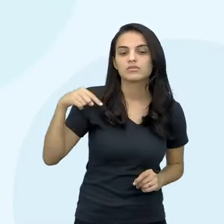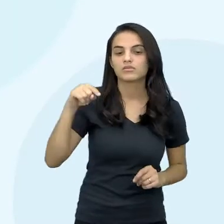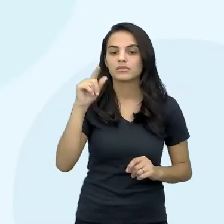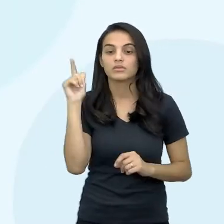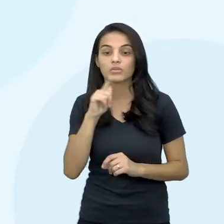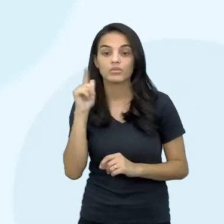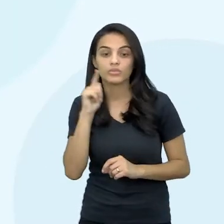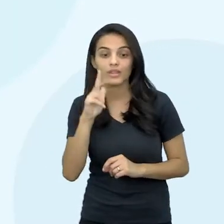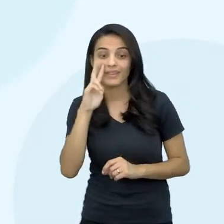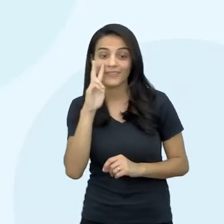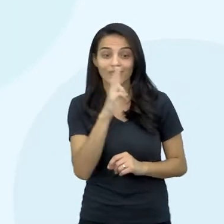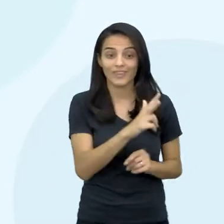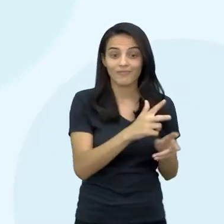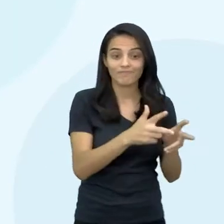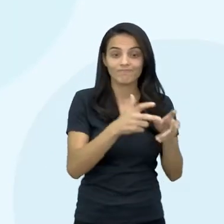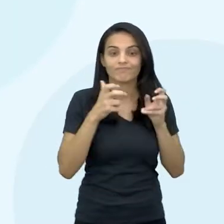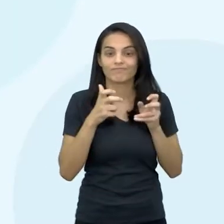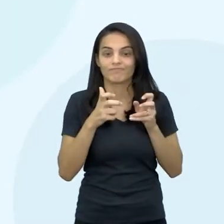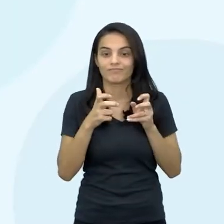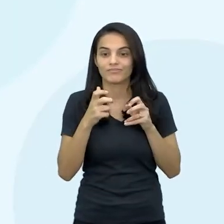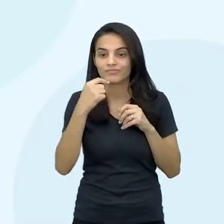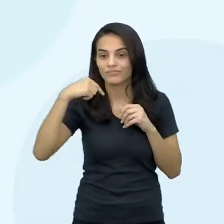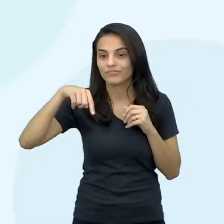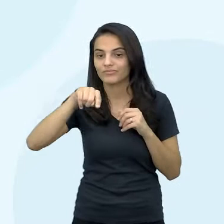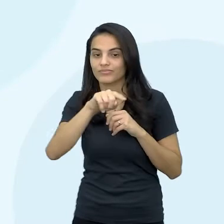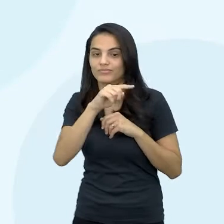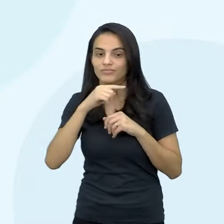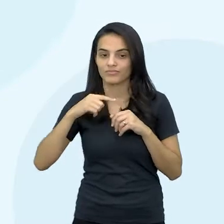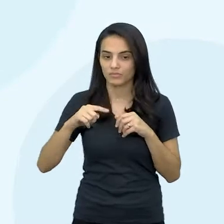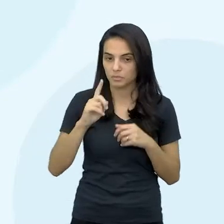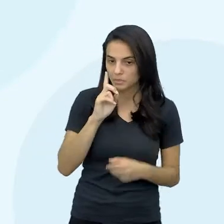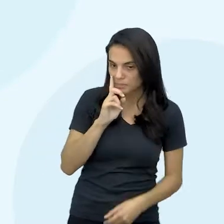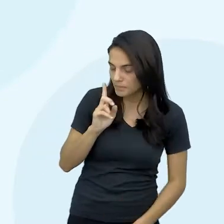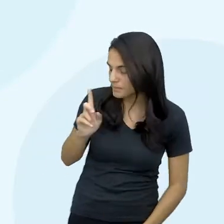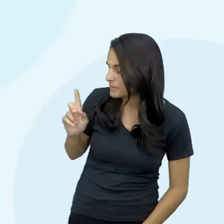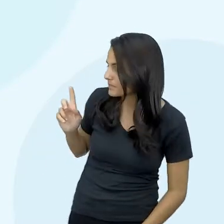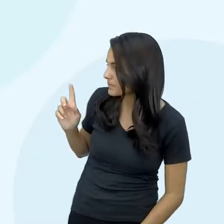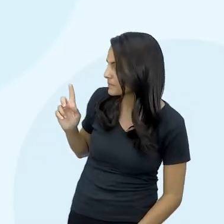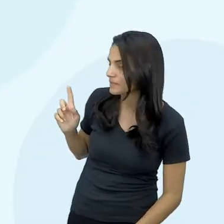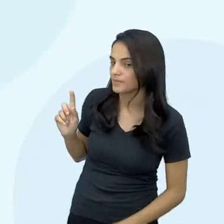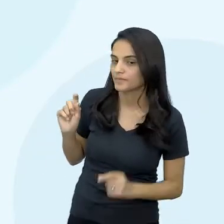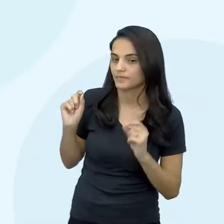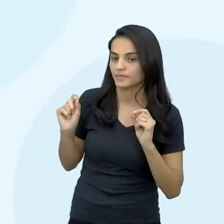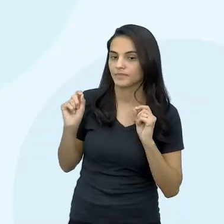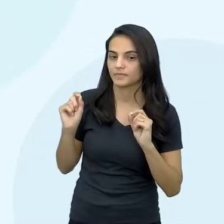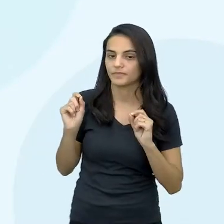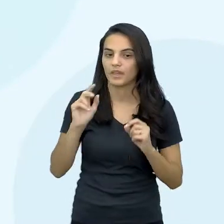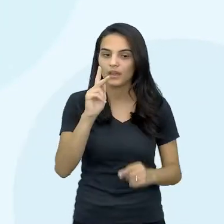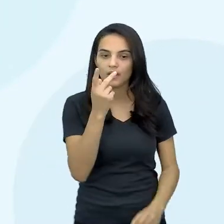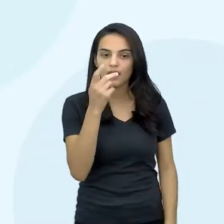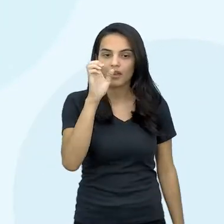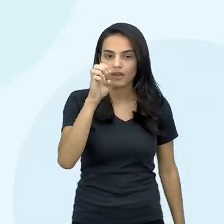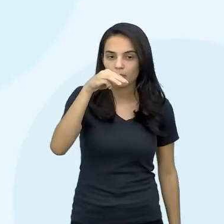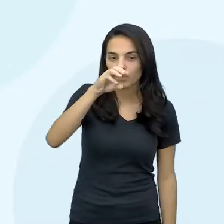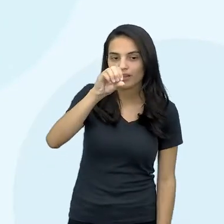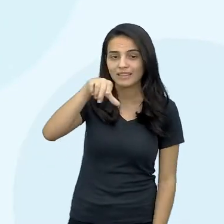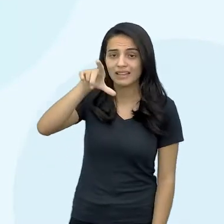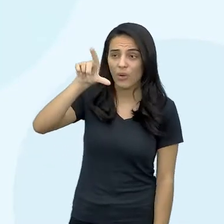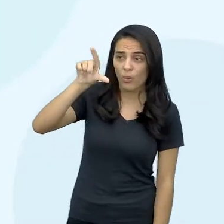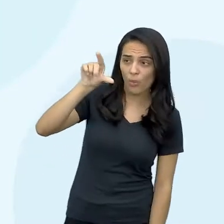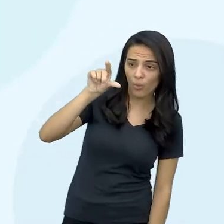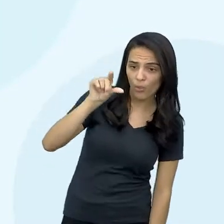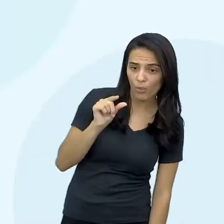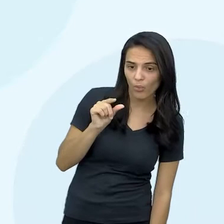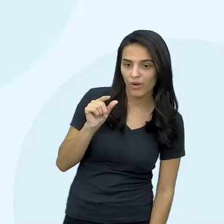ver nesse hemograma? A gente consegue ver, olha só, que a hemoglobina apresentou uma queda em